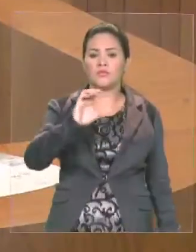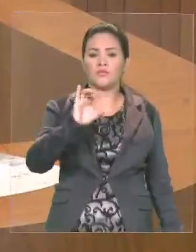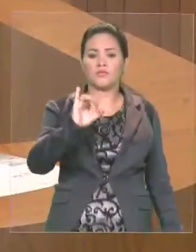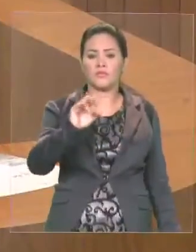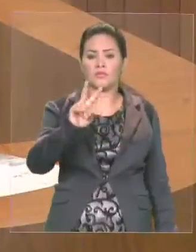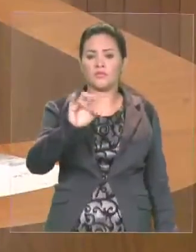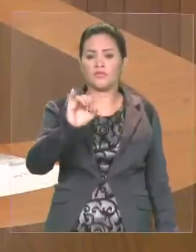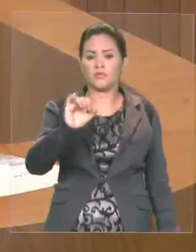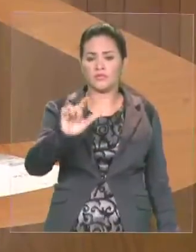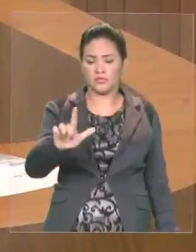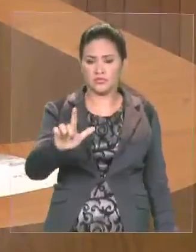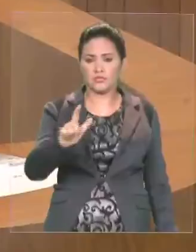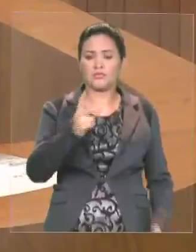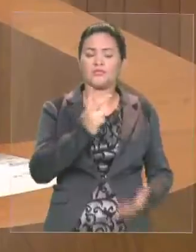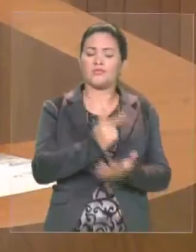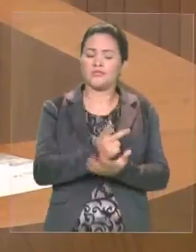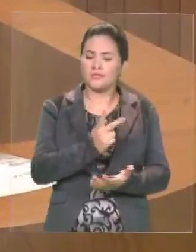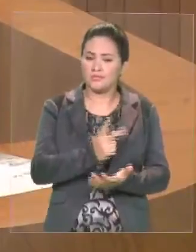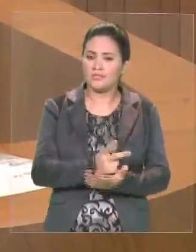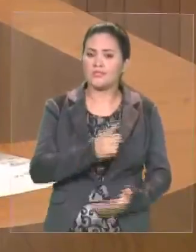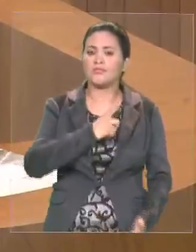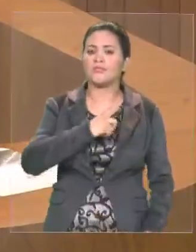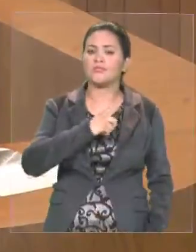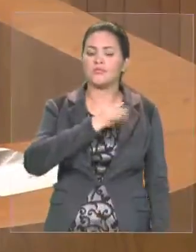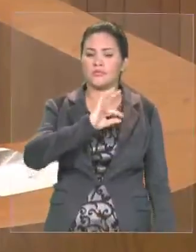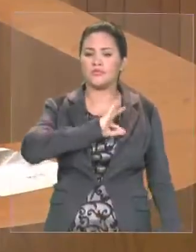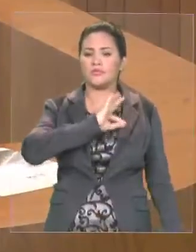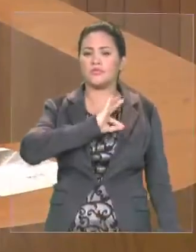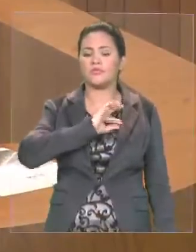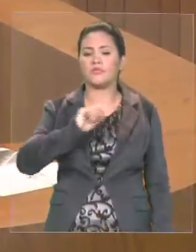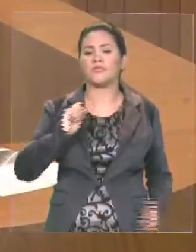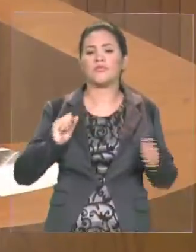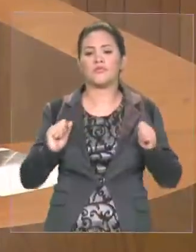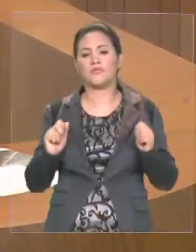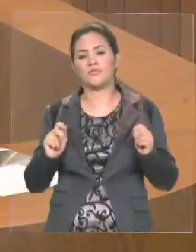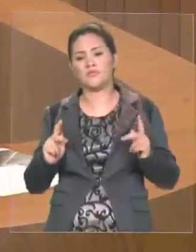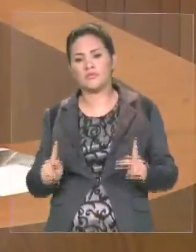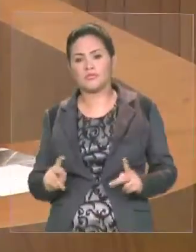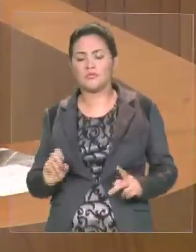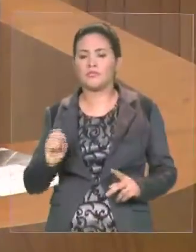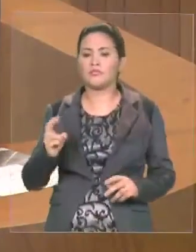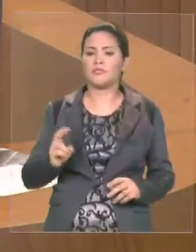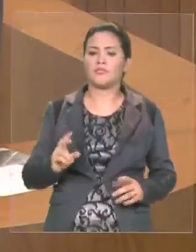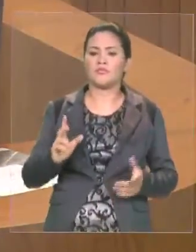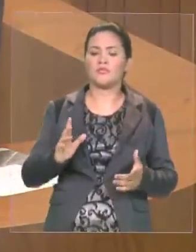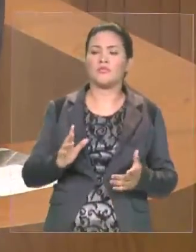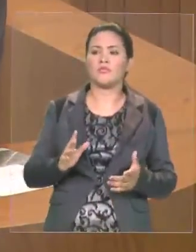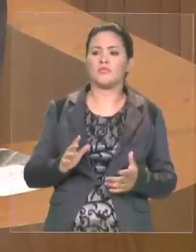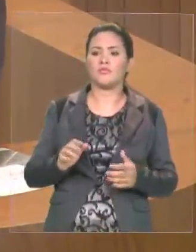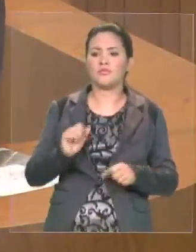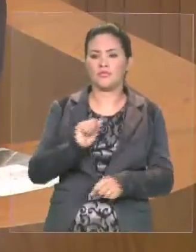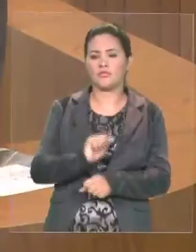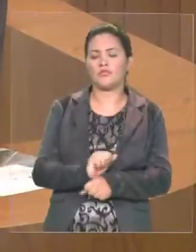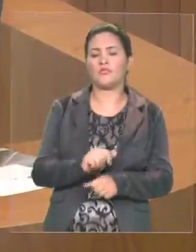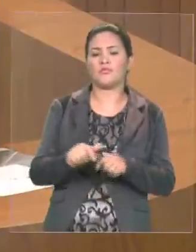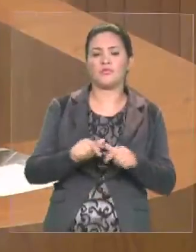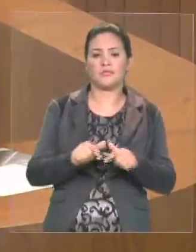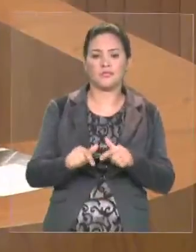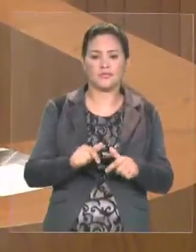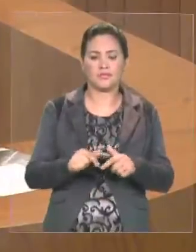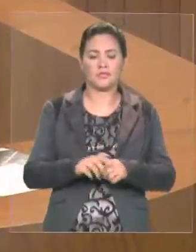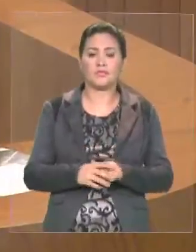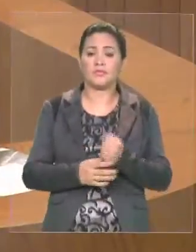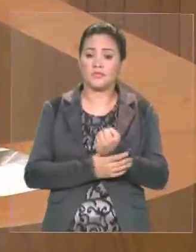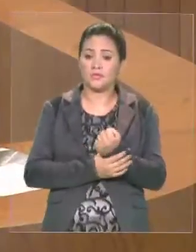civis que deixam de exercer suas atividades. Então, eu quero garantir aos senhores e senhoras que a Comissão de Segurança,